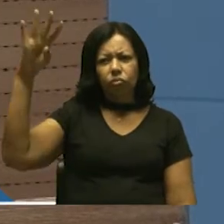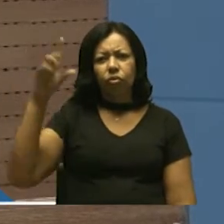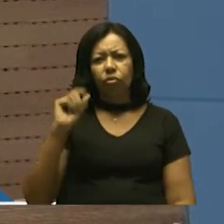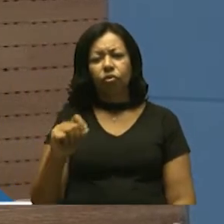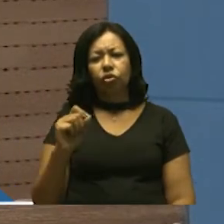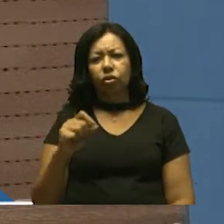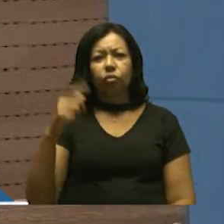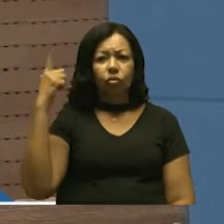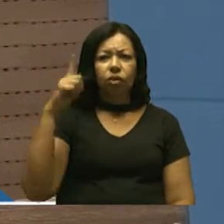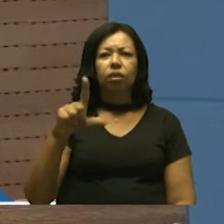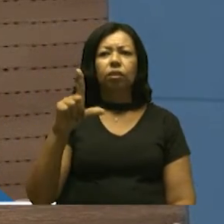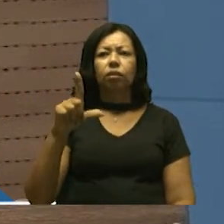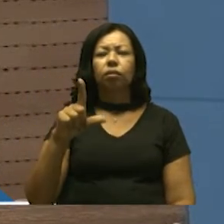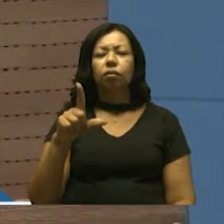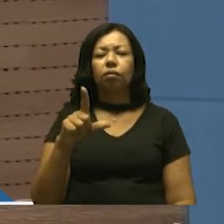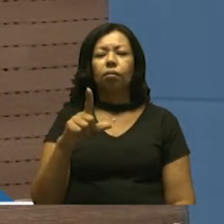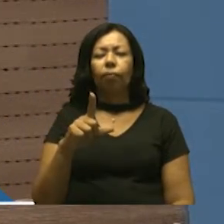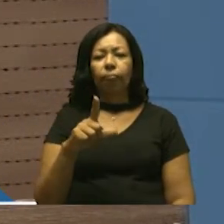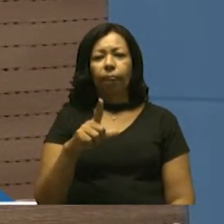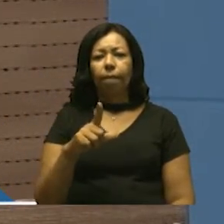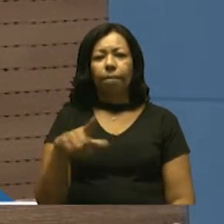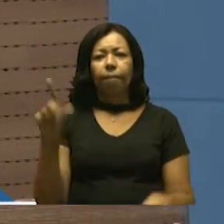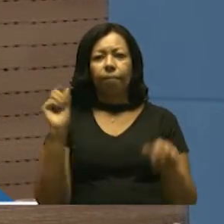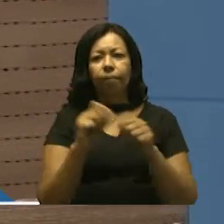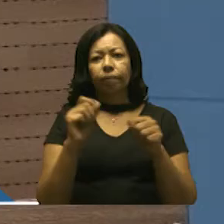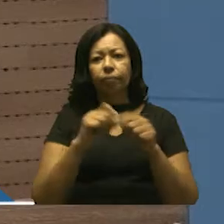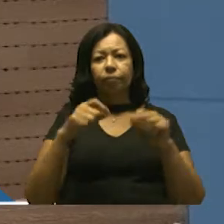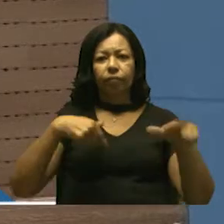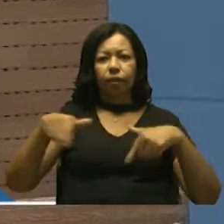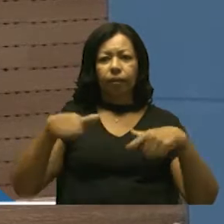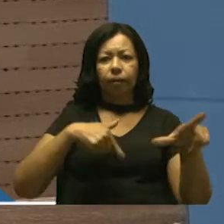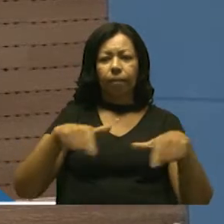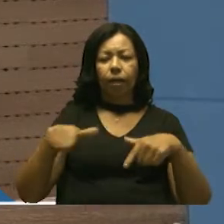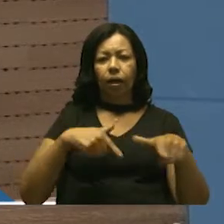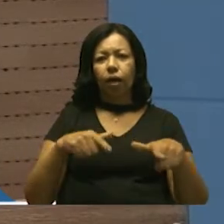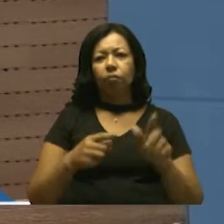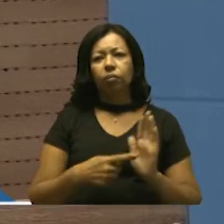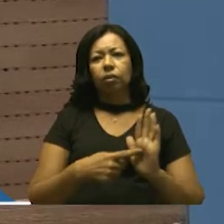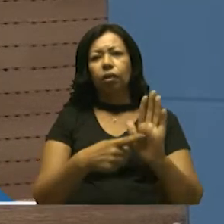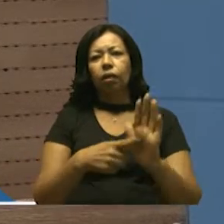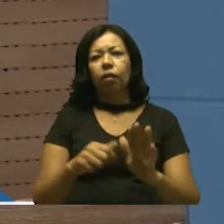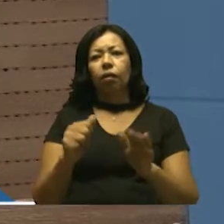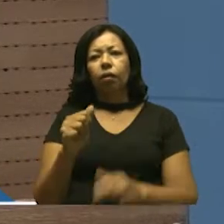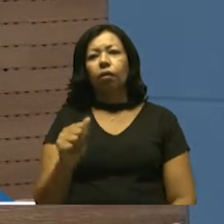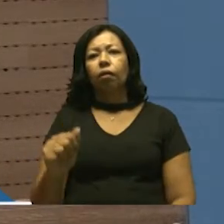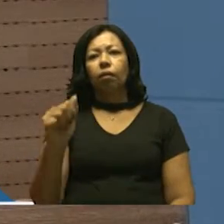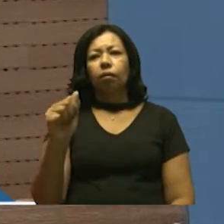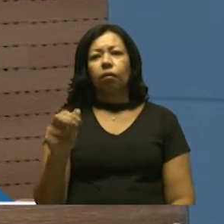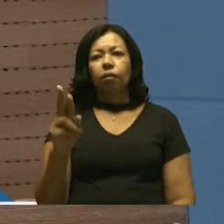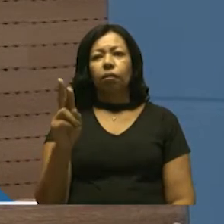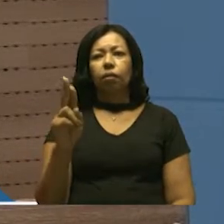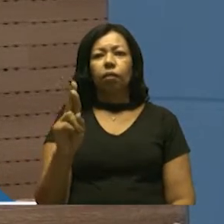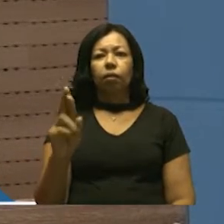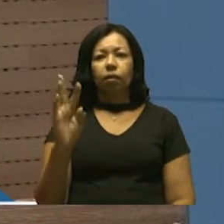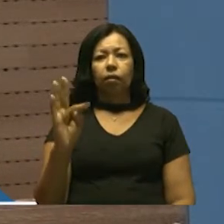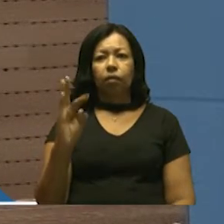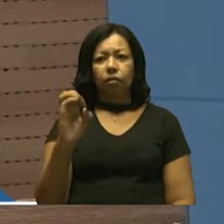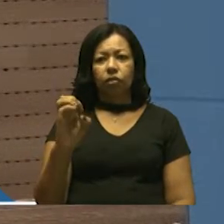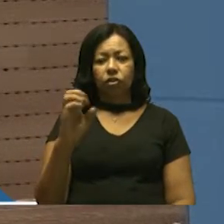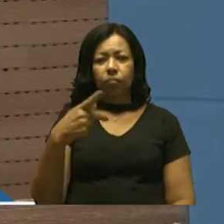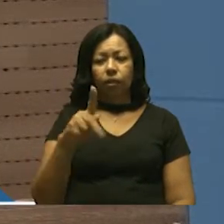de conseguir fazer esse trabalho, levar a arte para essas crianças da nossa cidade.